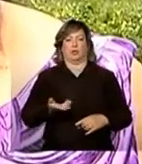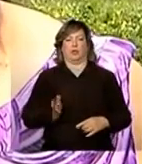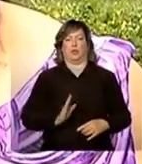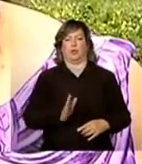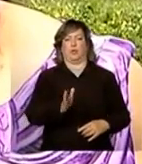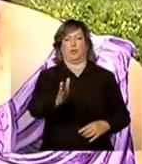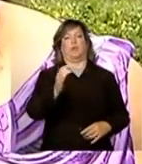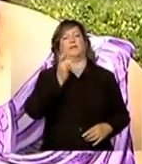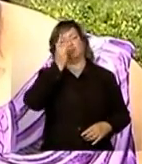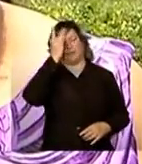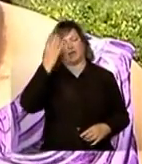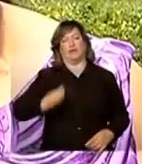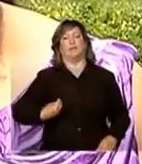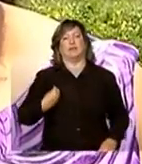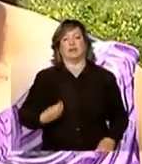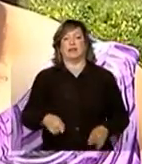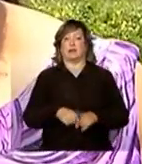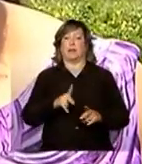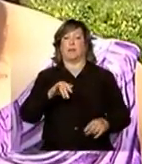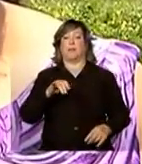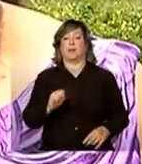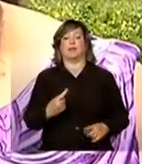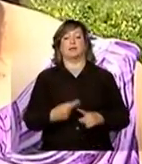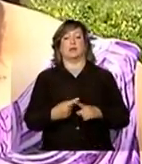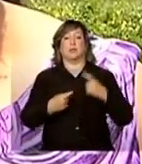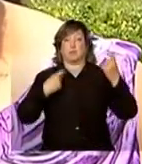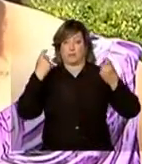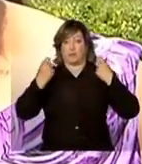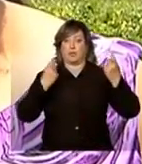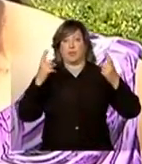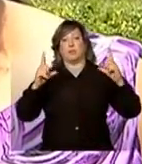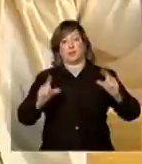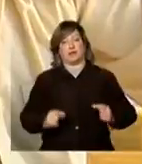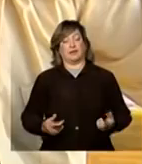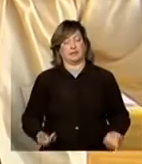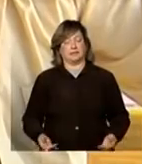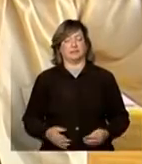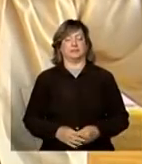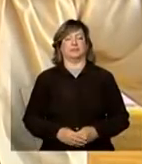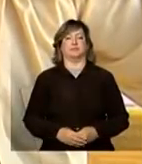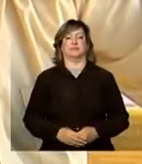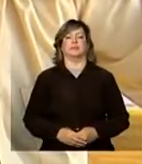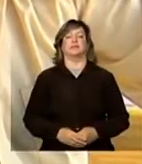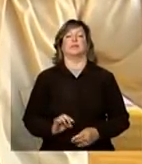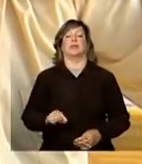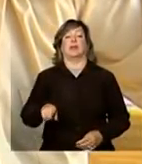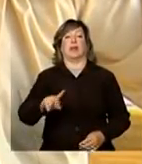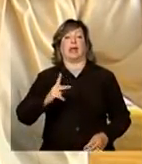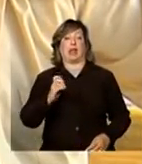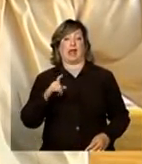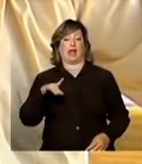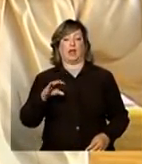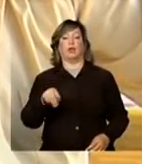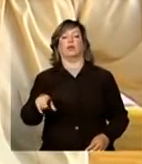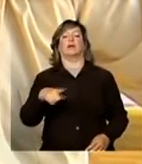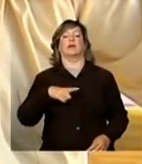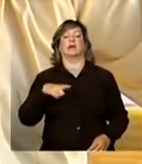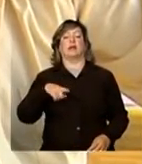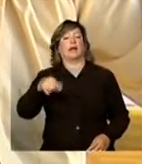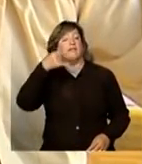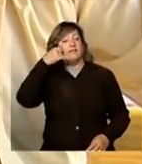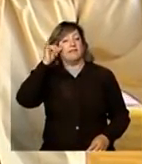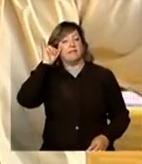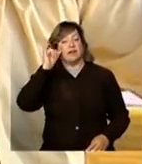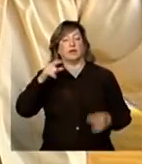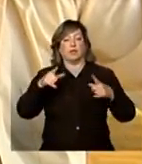facilitou muito a vida deles, né? E dos pais, que preocupam menos com os filhos. Para o seu Hélio Teixeira, vaqueiro numa fazenda